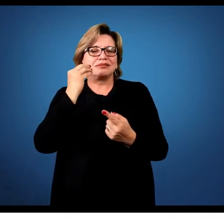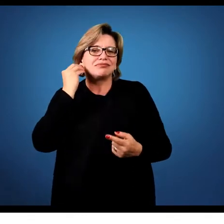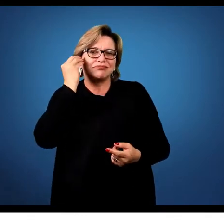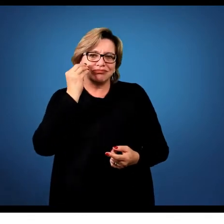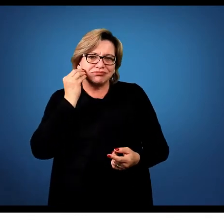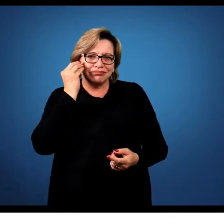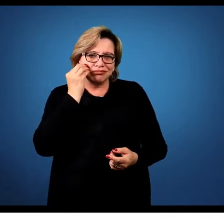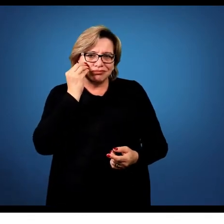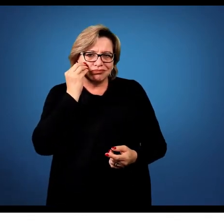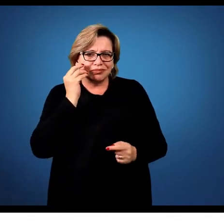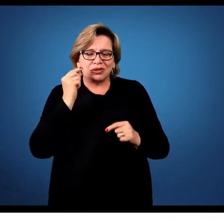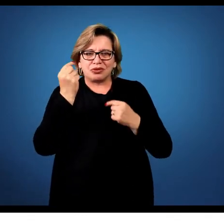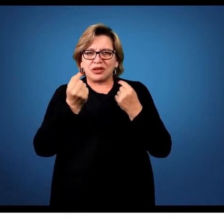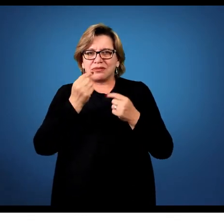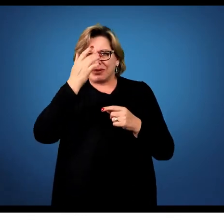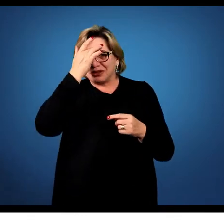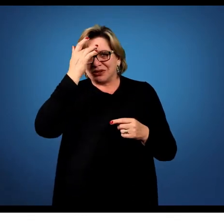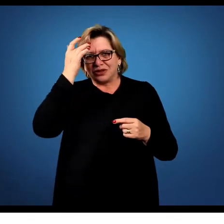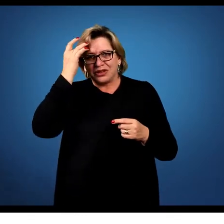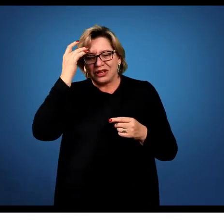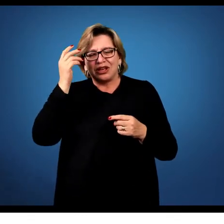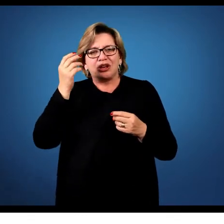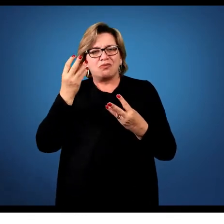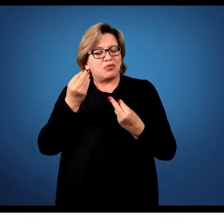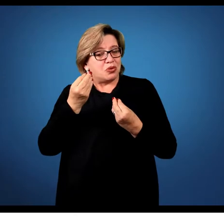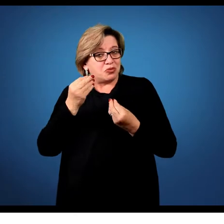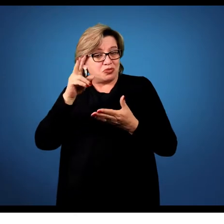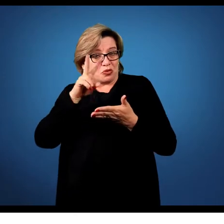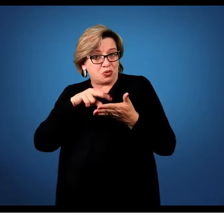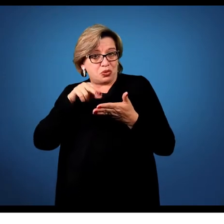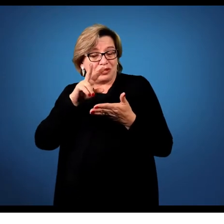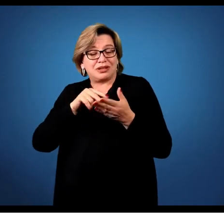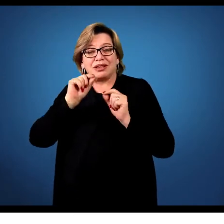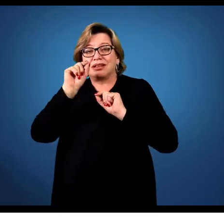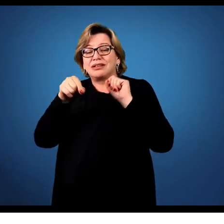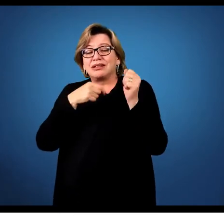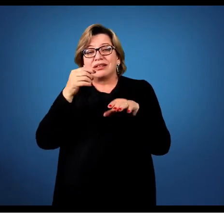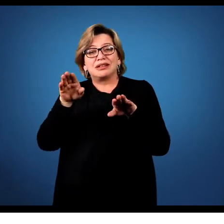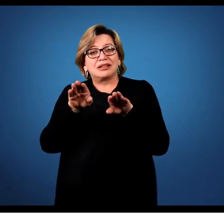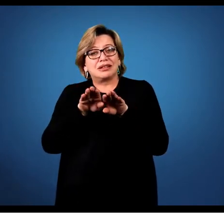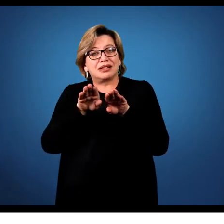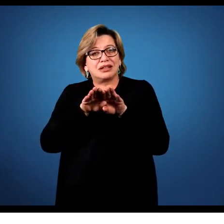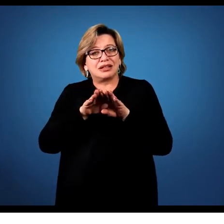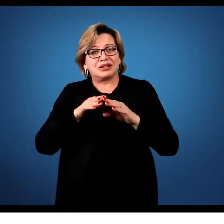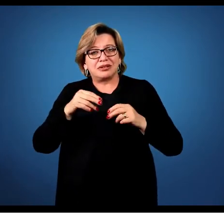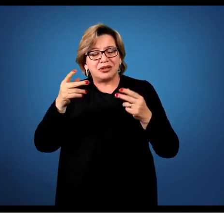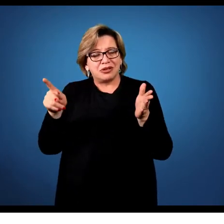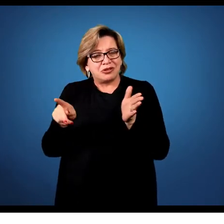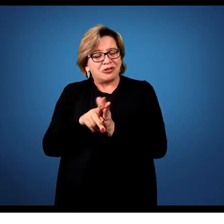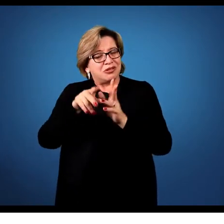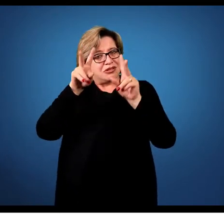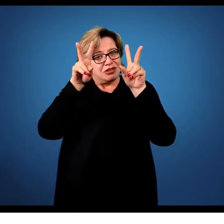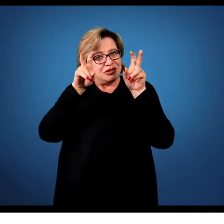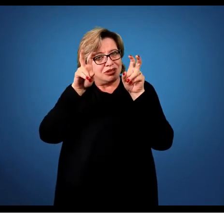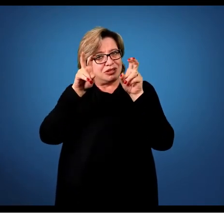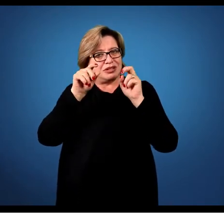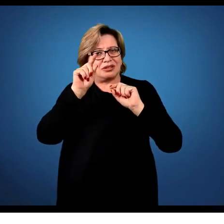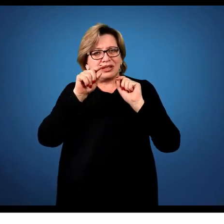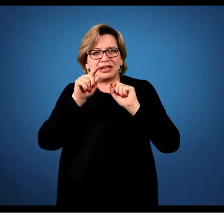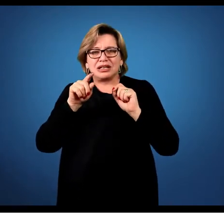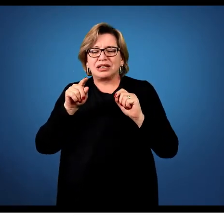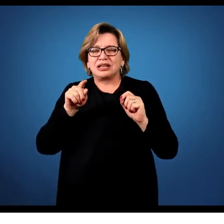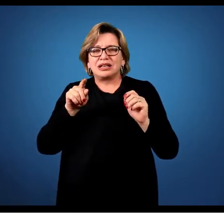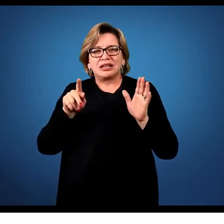Uma das pessoas que tem sido bastante utilizada nas últimas discussões sobre esse assunto é o próprio